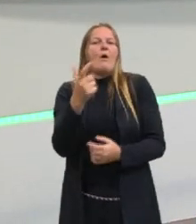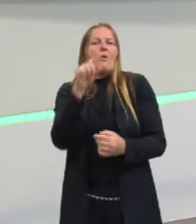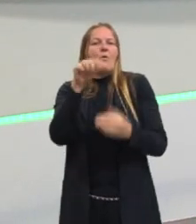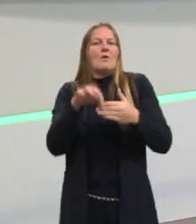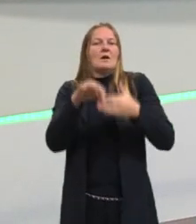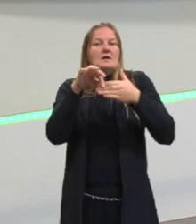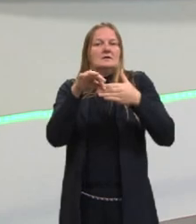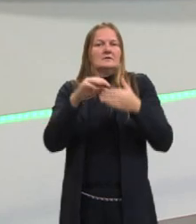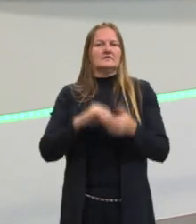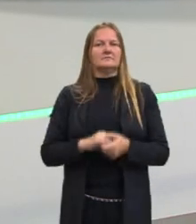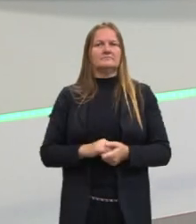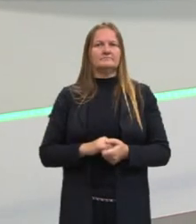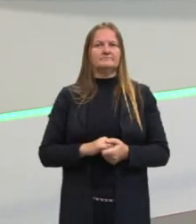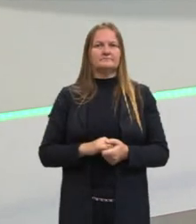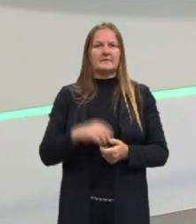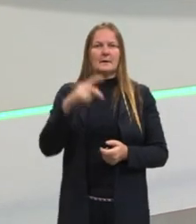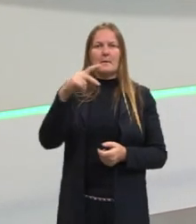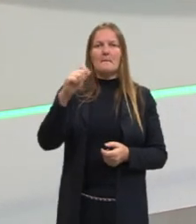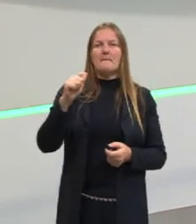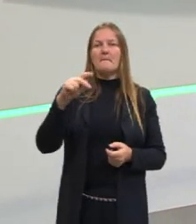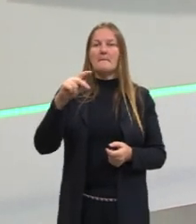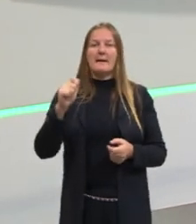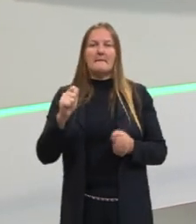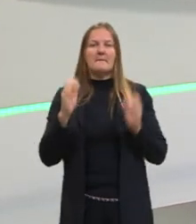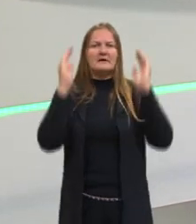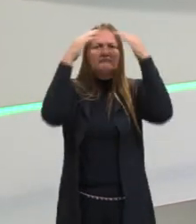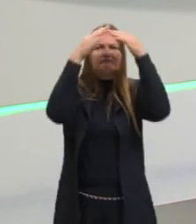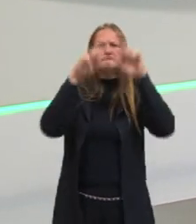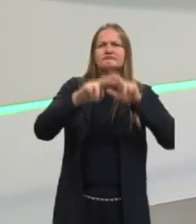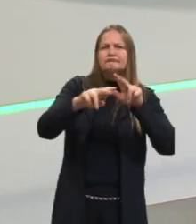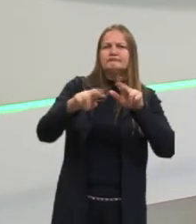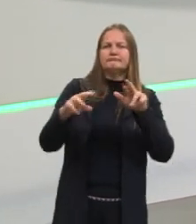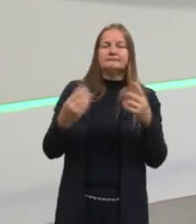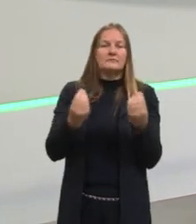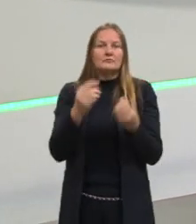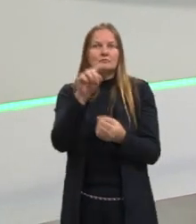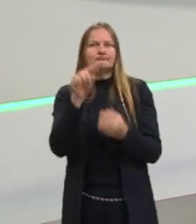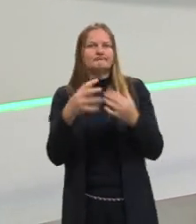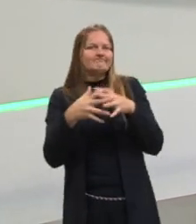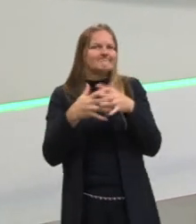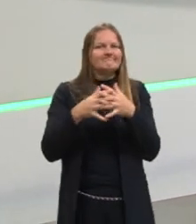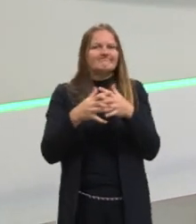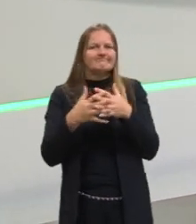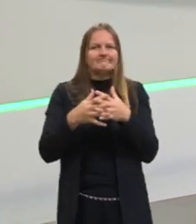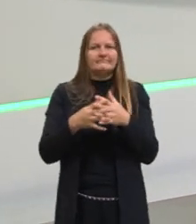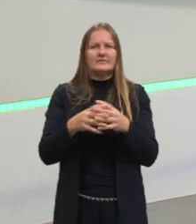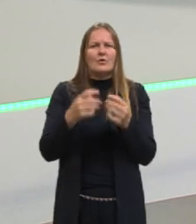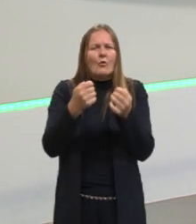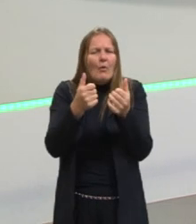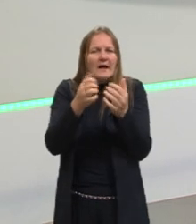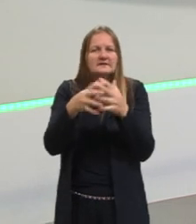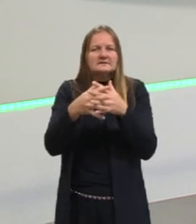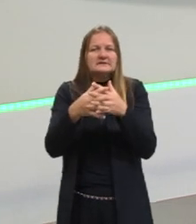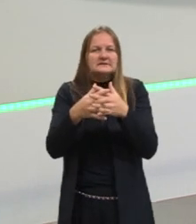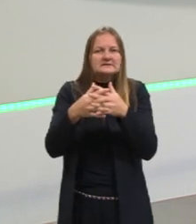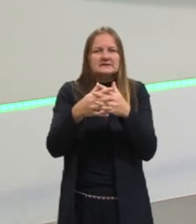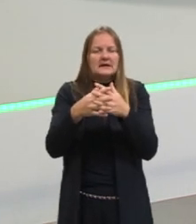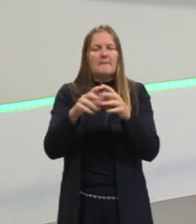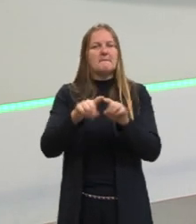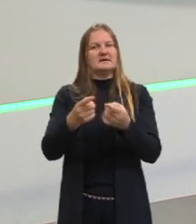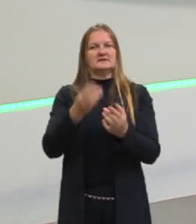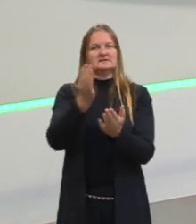momento? É o Papa que está em Avignon? Então, foi um momento que quase teve uma ruptura, mas não se teve um